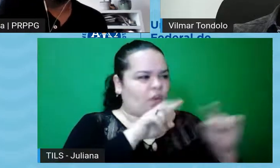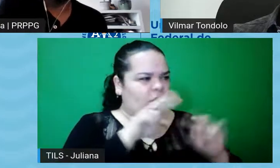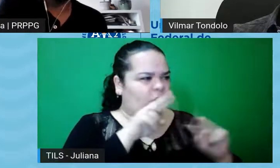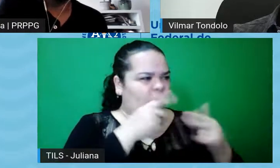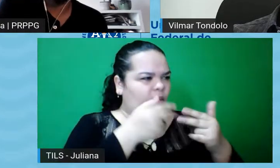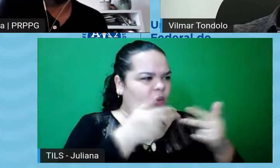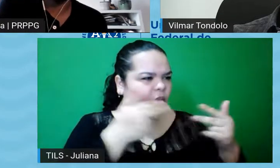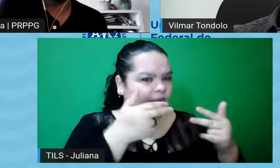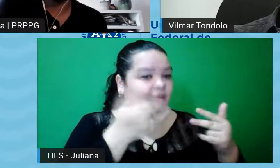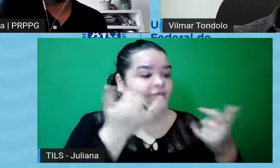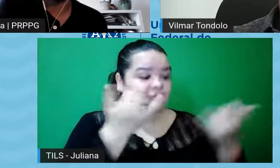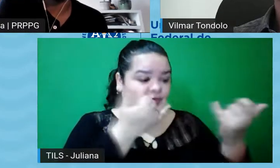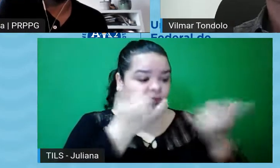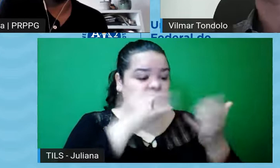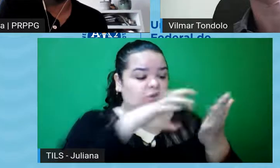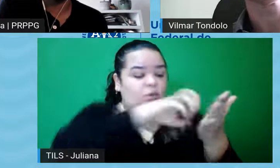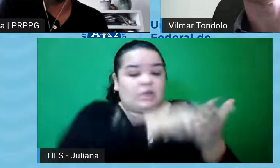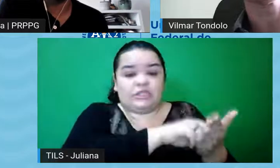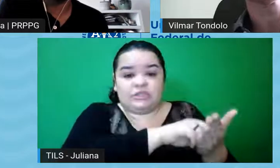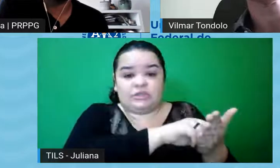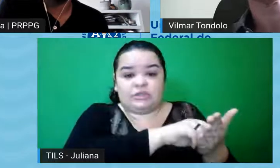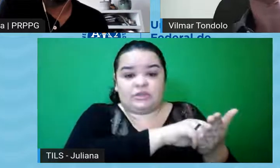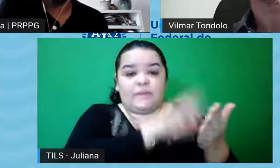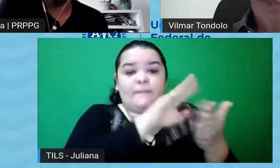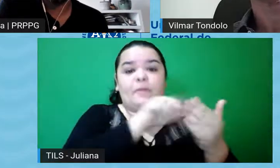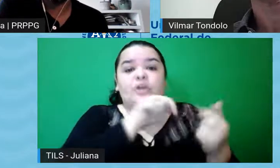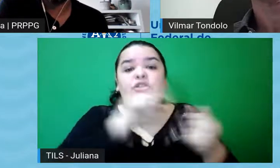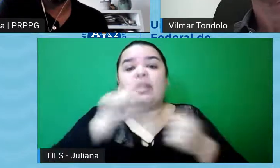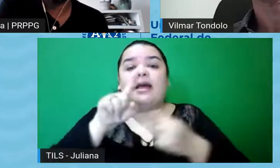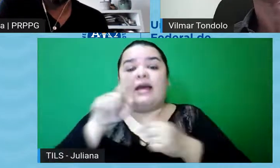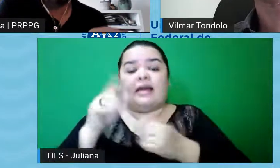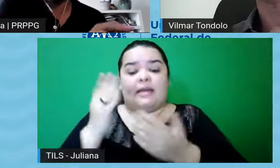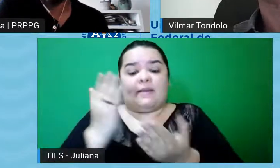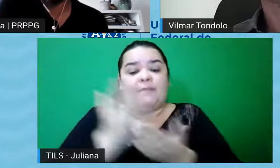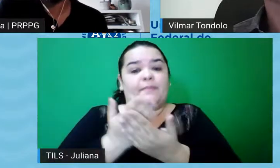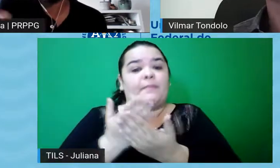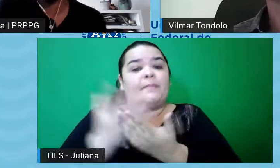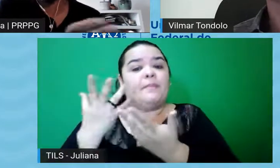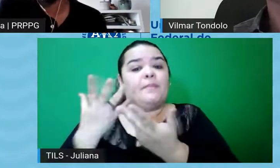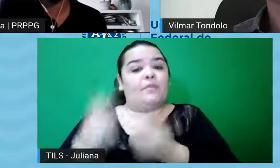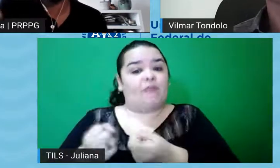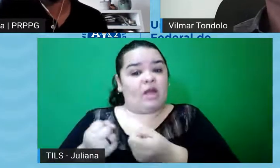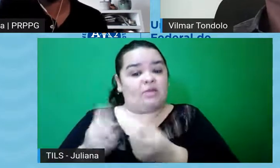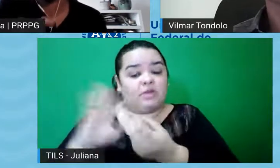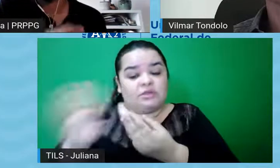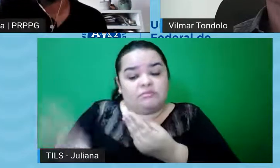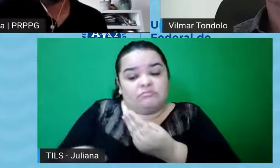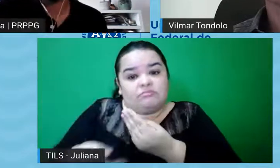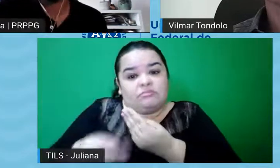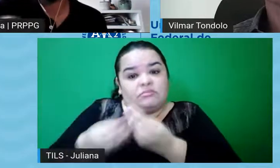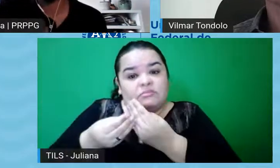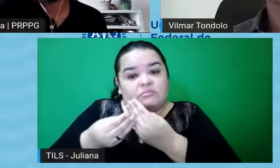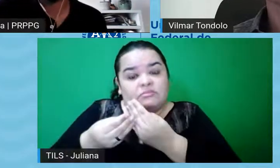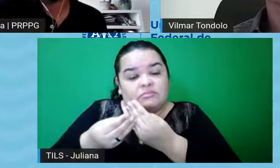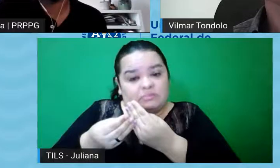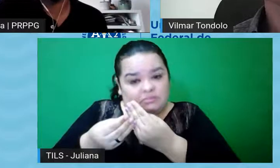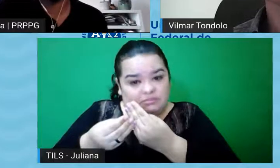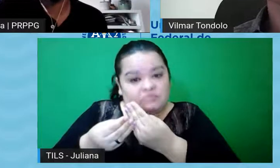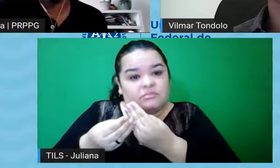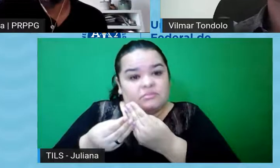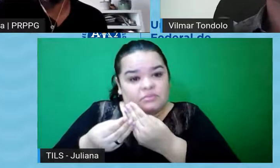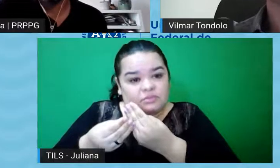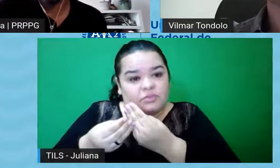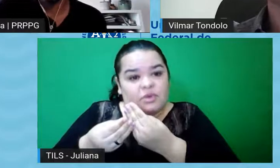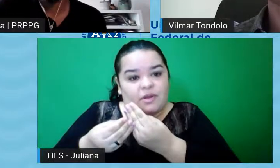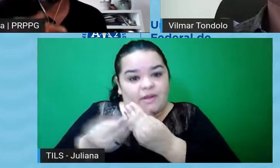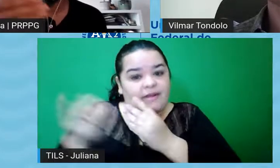mas que eu tenho essas informações, eu posso solicitar um adendo lá no projeto que está aprovado já, pedindo autorização, se for o caso, para utilizar informações